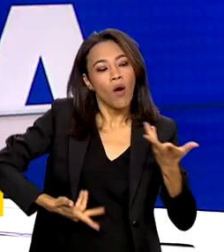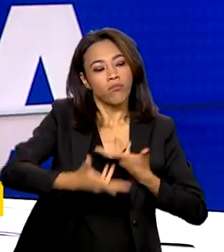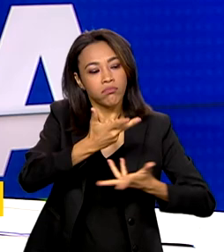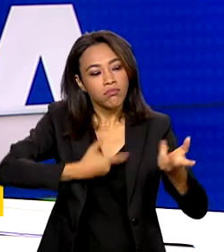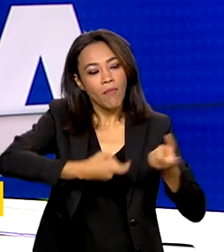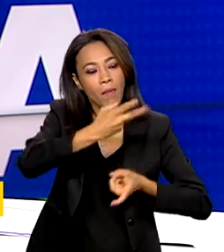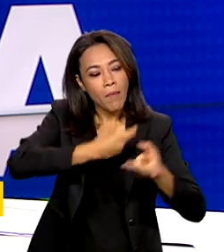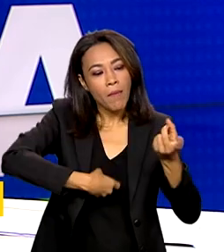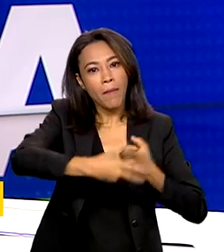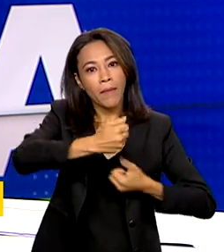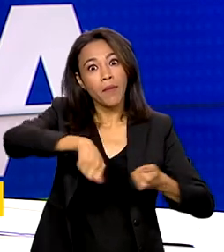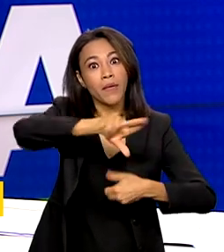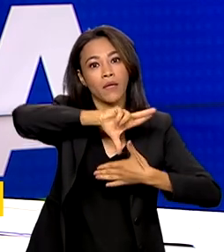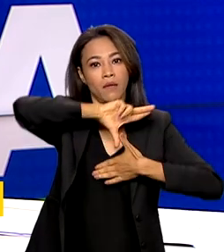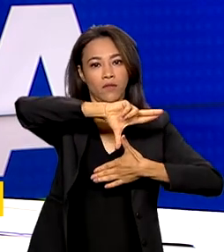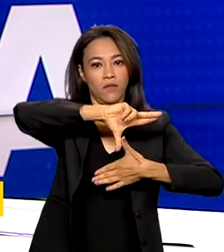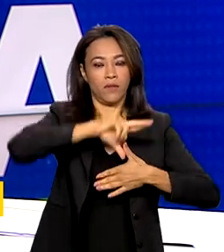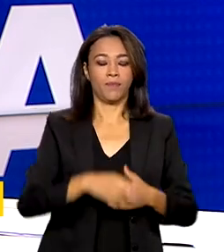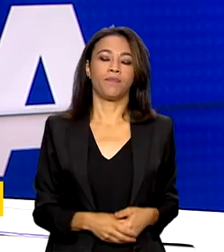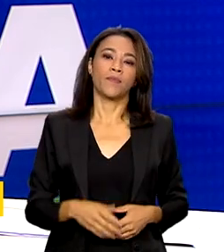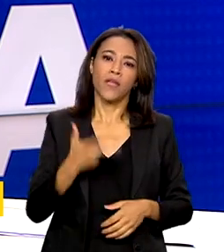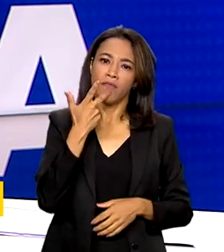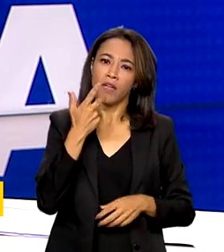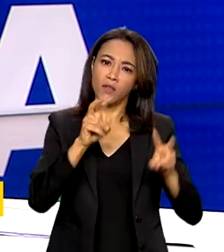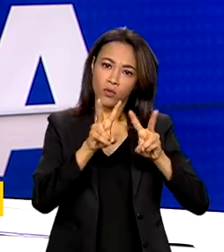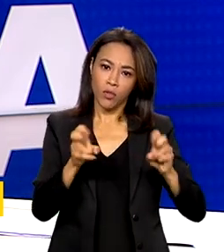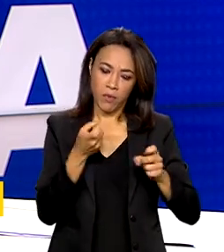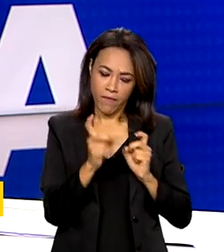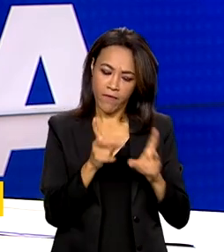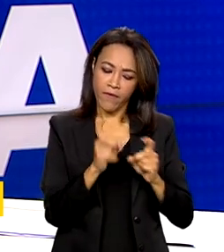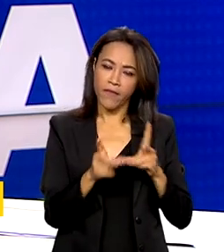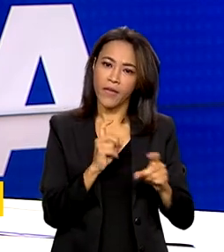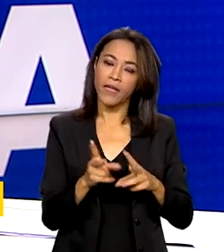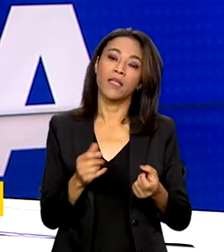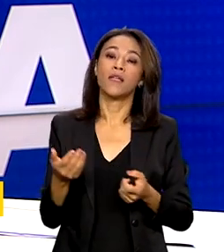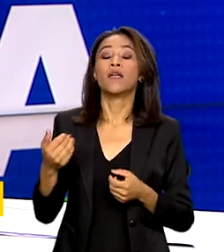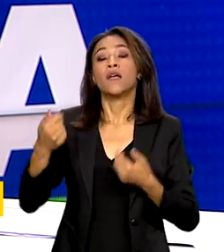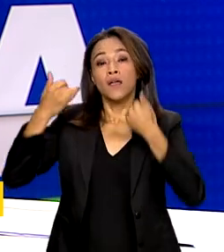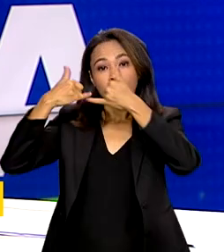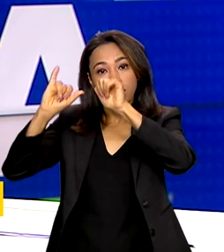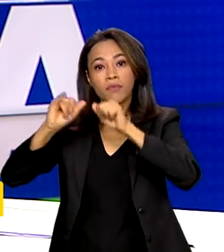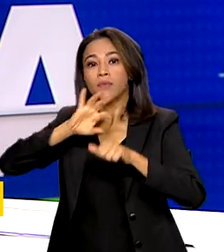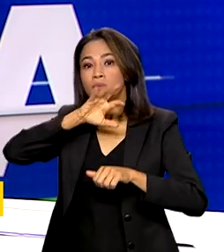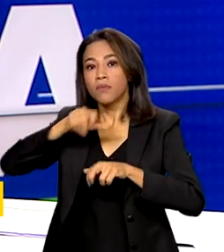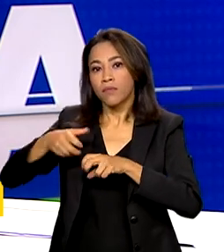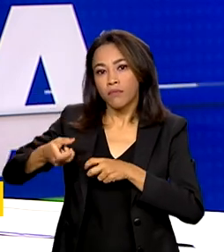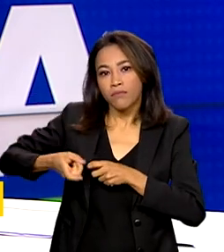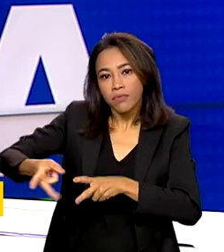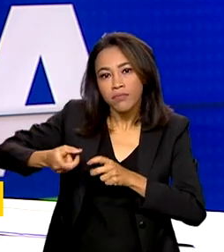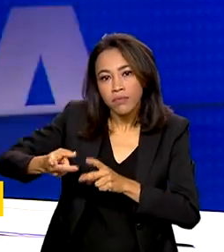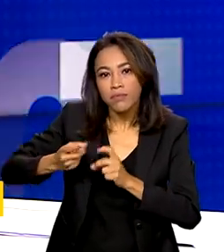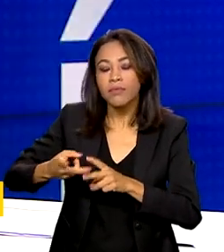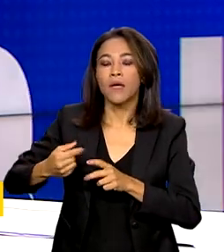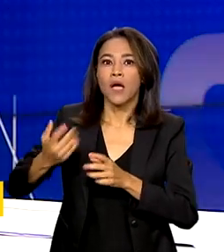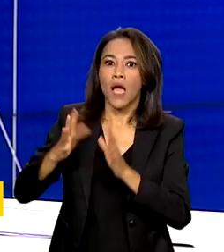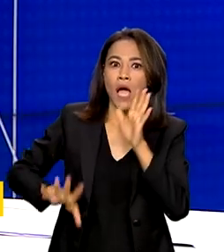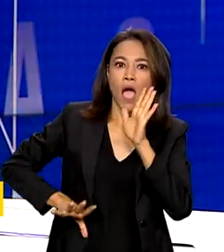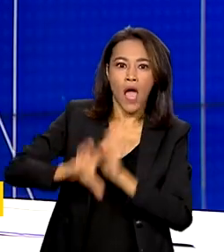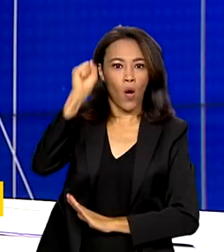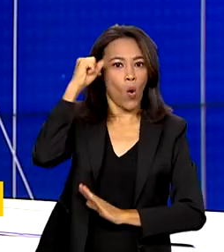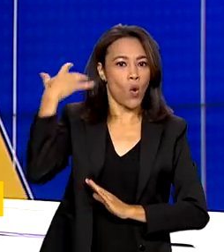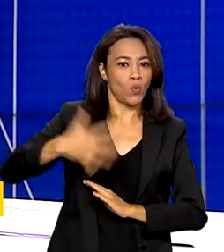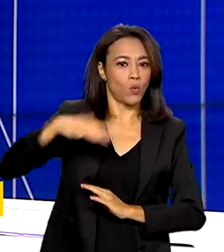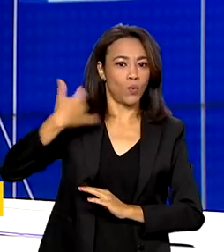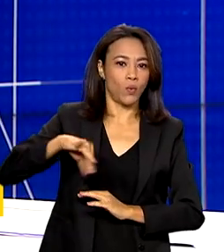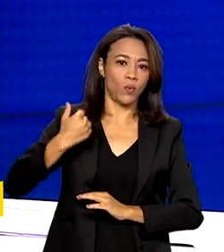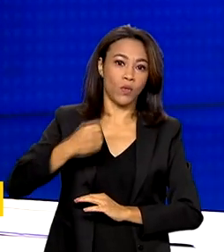E falando em comércio, as exportações do agronegócio atingiram um recorde histórico nos quatro primeiros meses